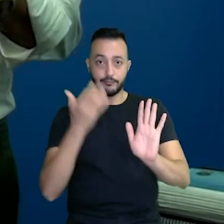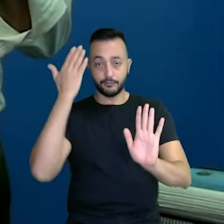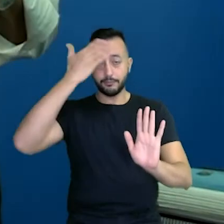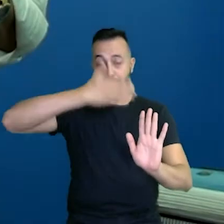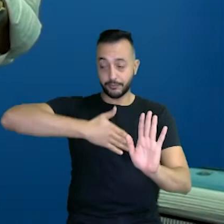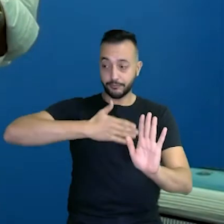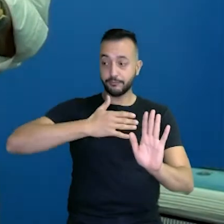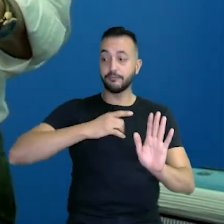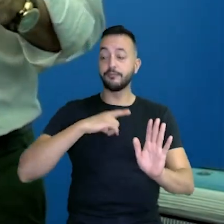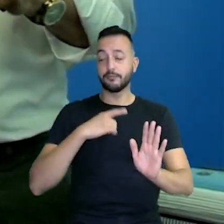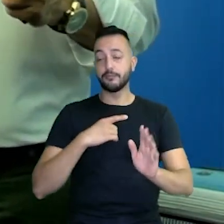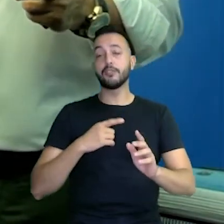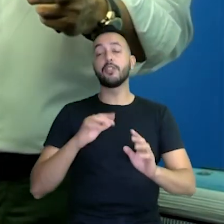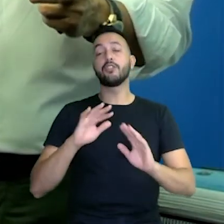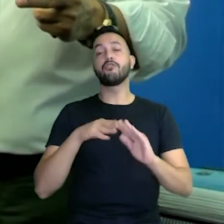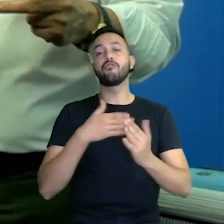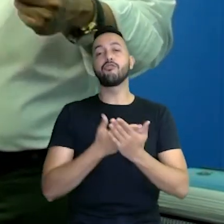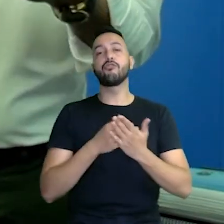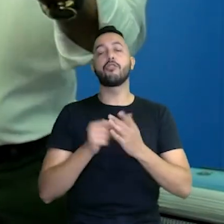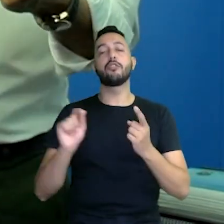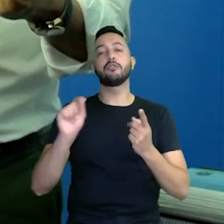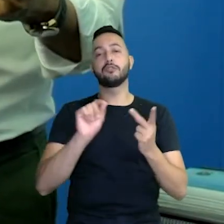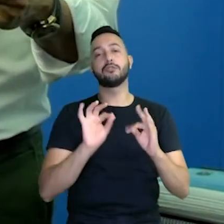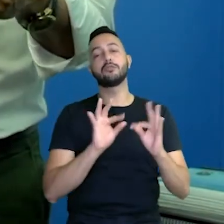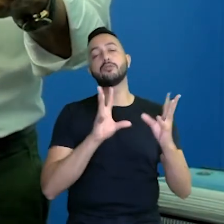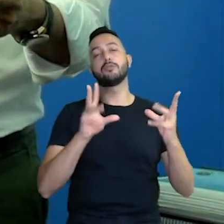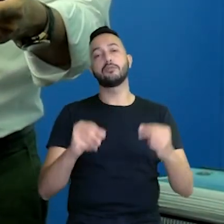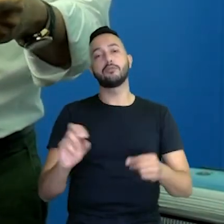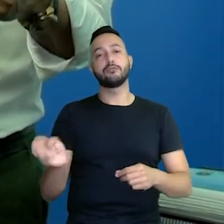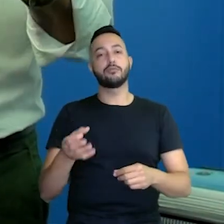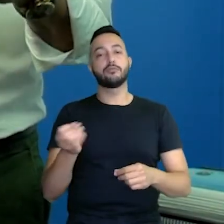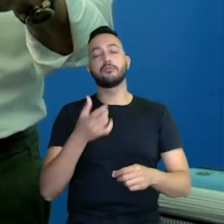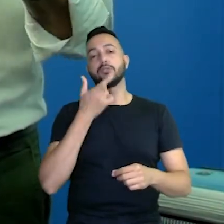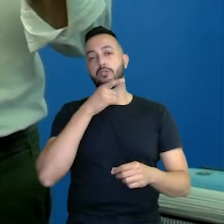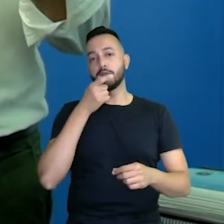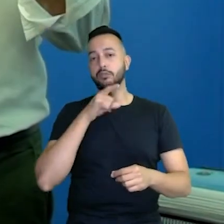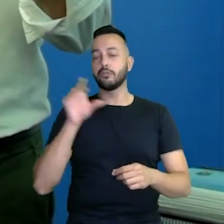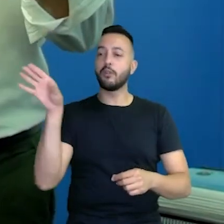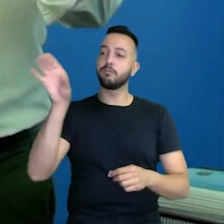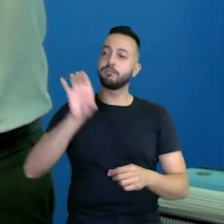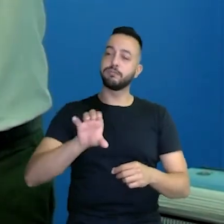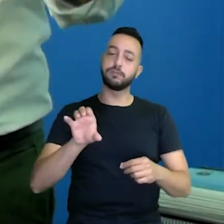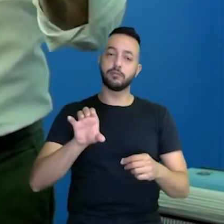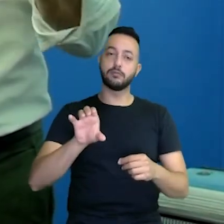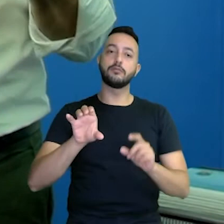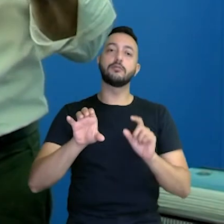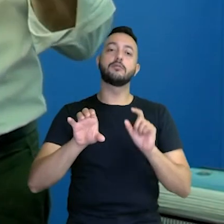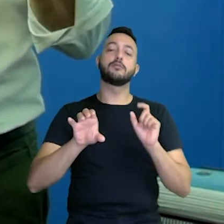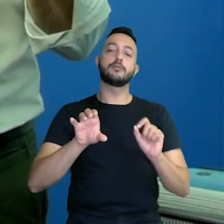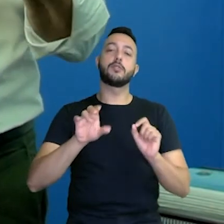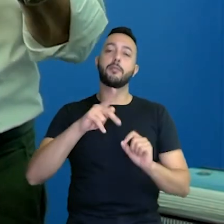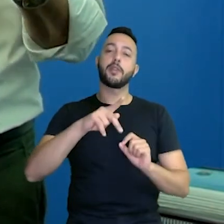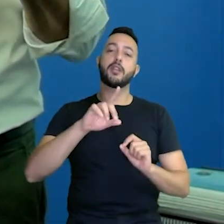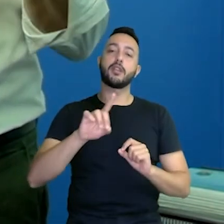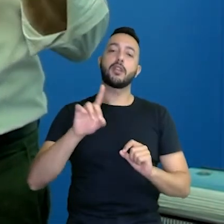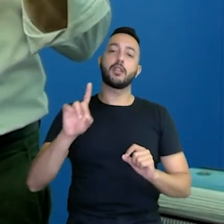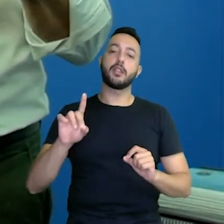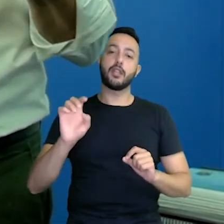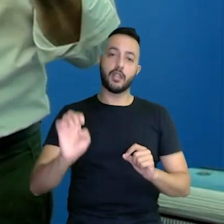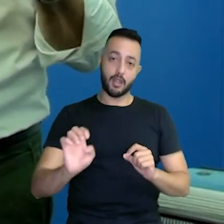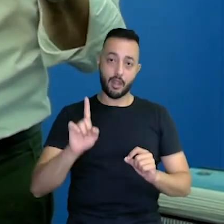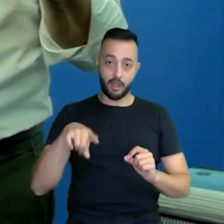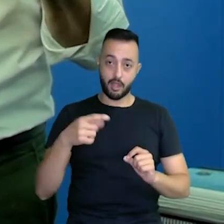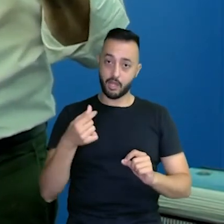escola, toda escola da rede municipal está atualizada para receber o dinheiro do PDDE, que é esse